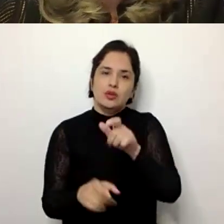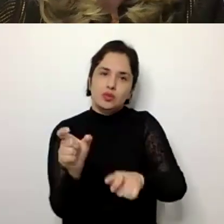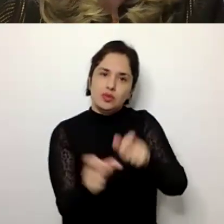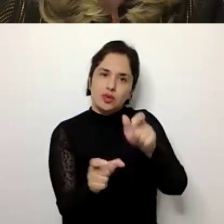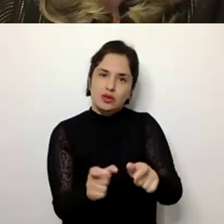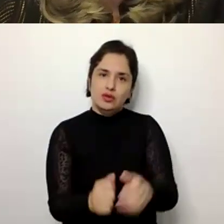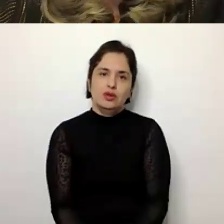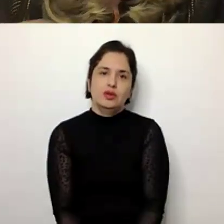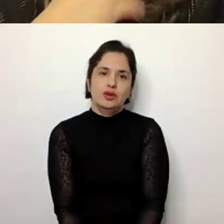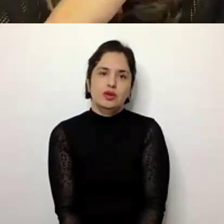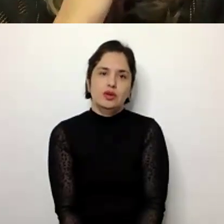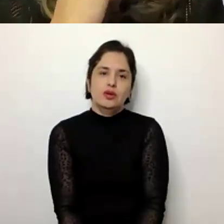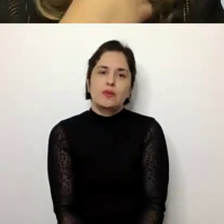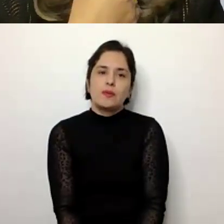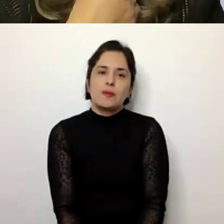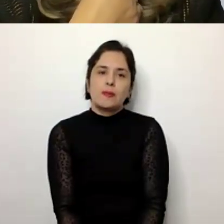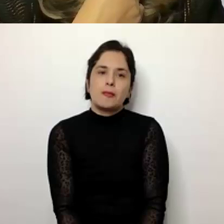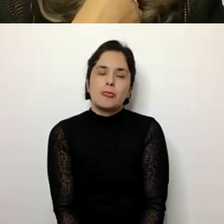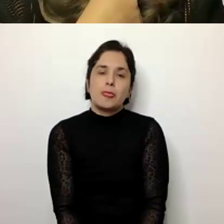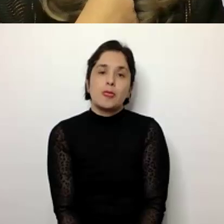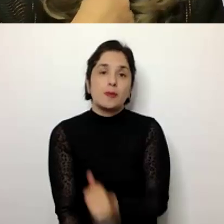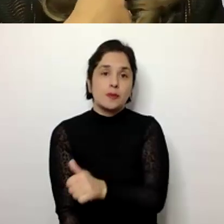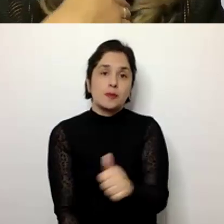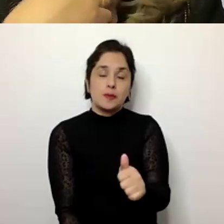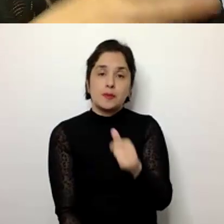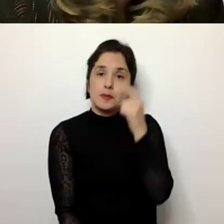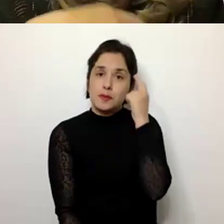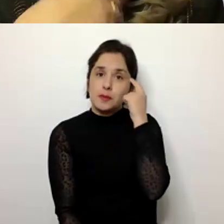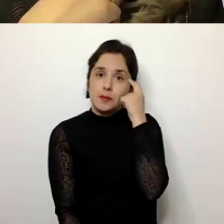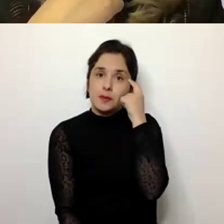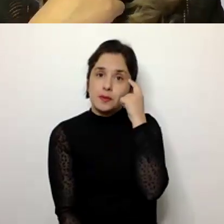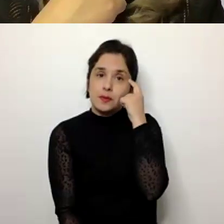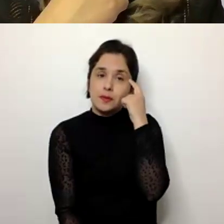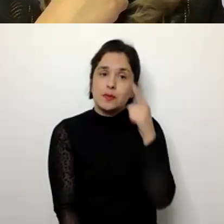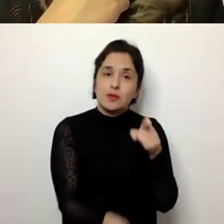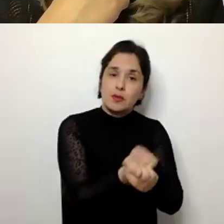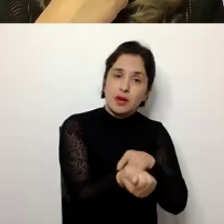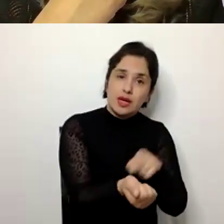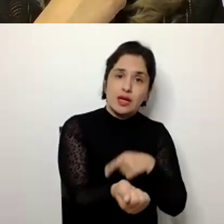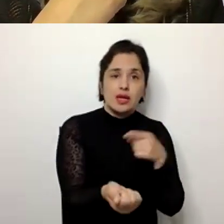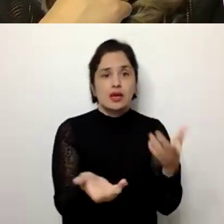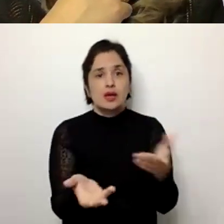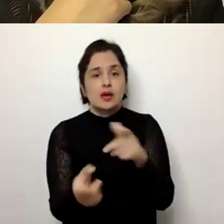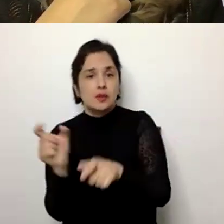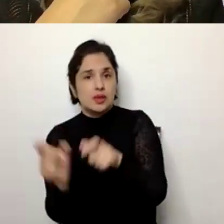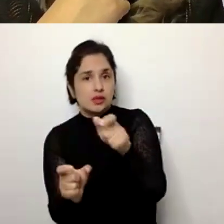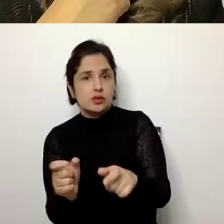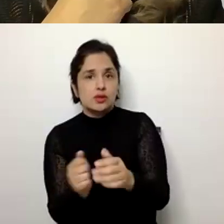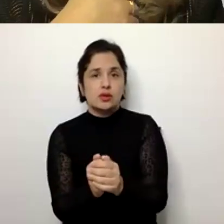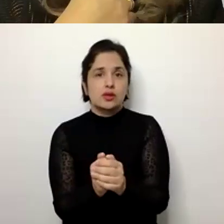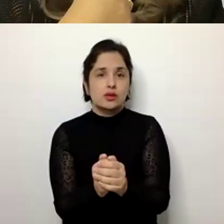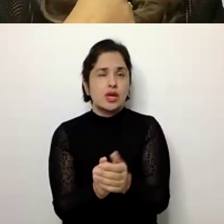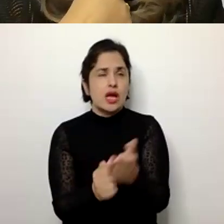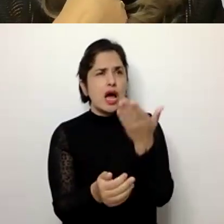envelhecer mais? Porque, quando nós pensamos nos nossos parentes, nos nossos avós, né, há pouco tempo